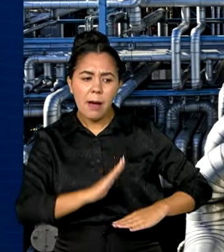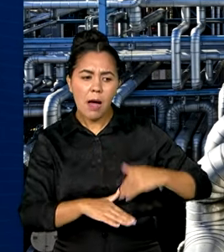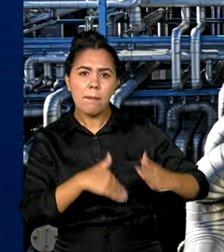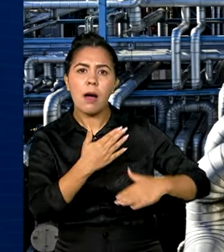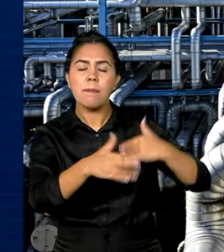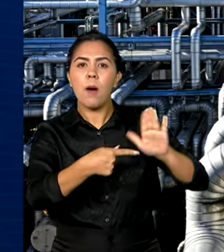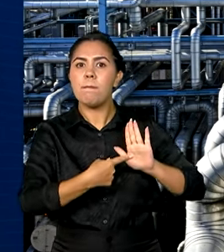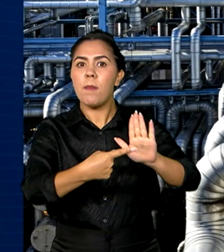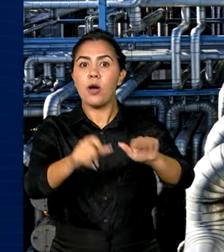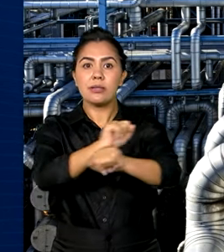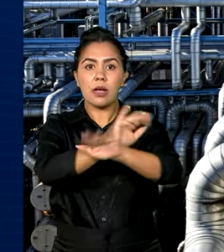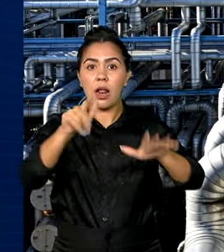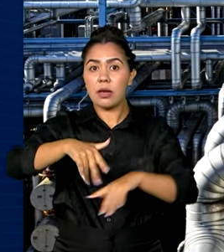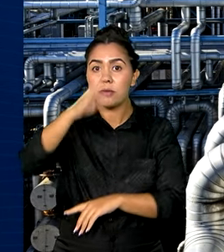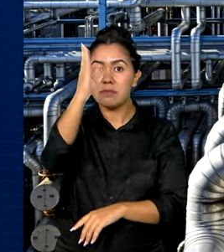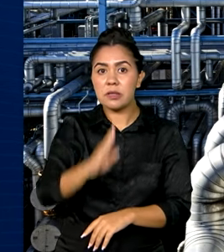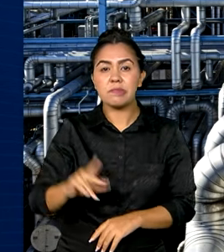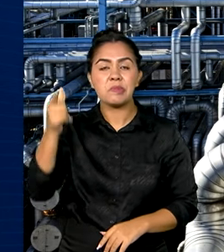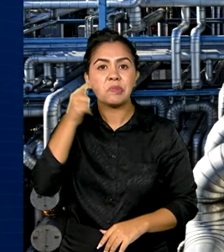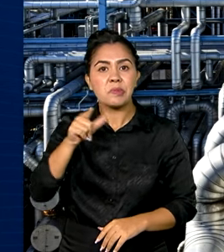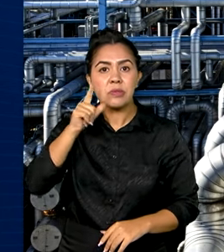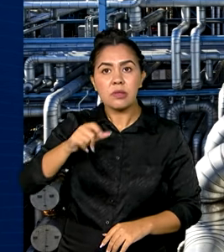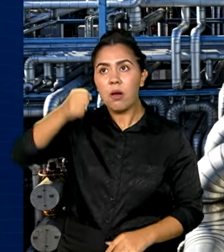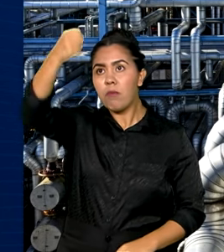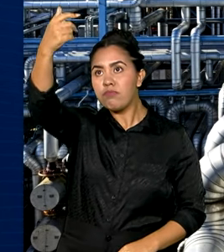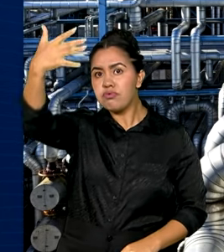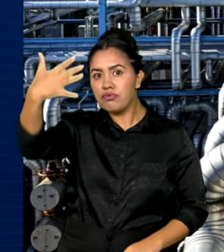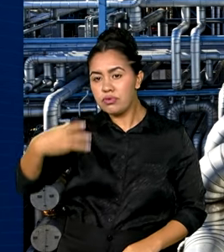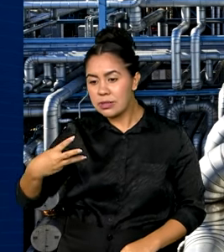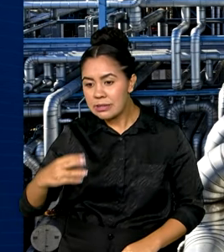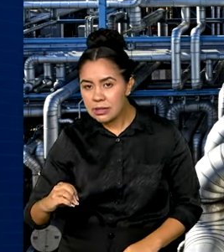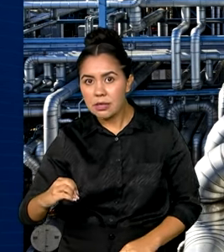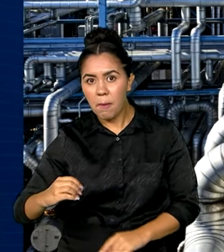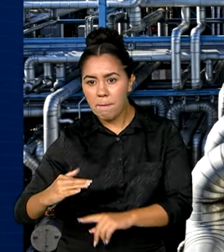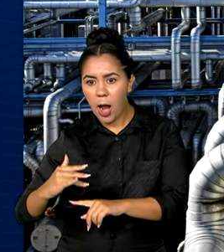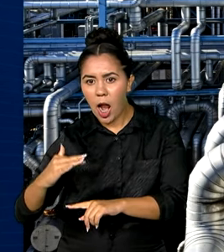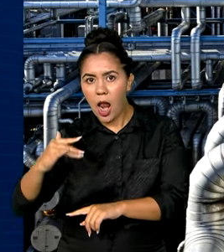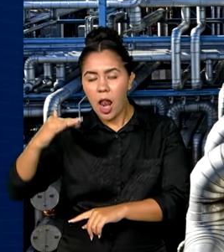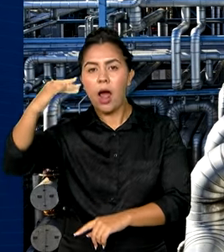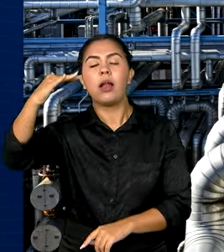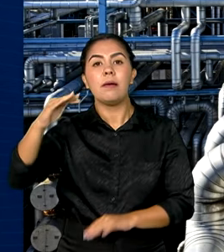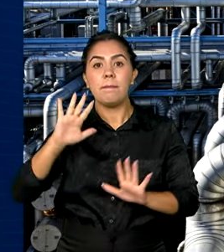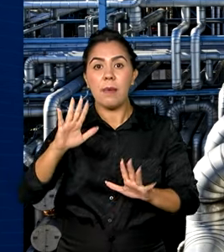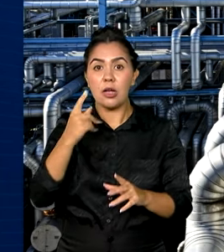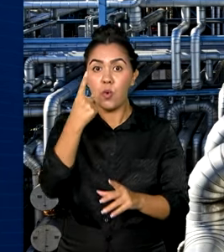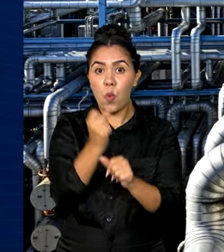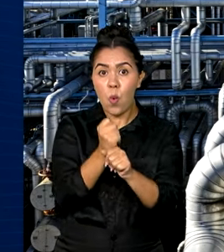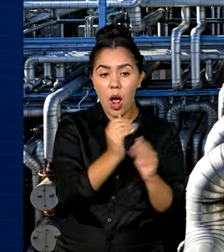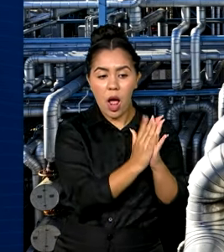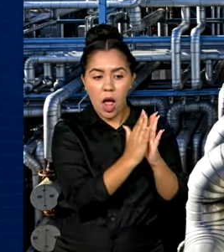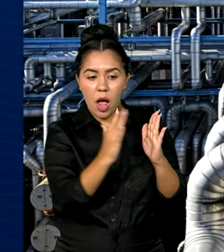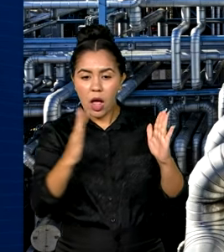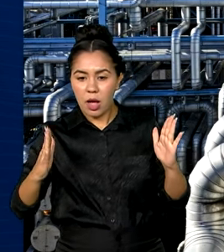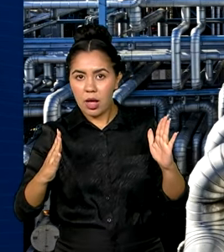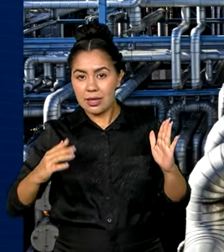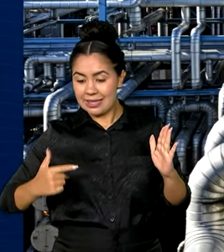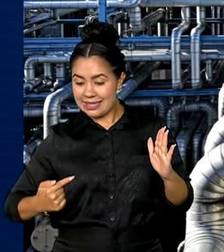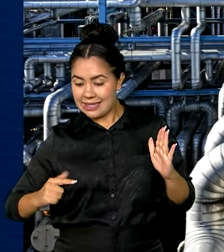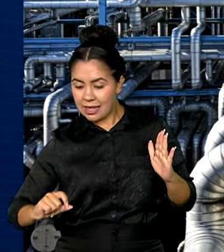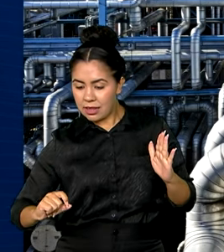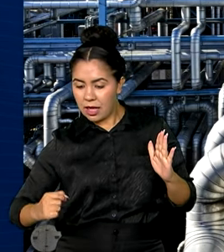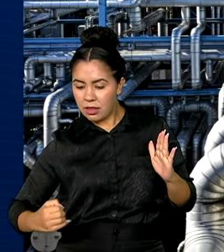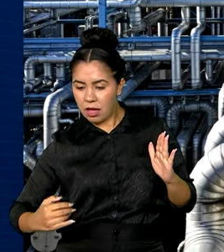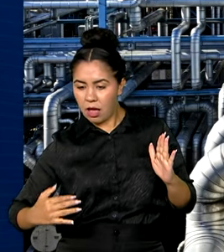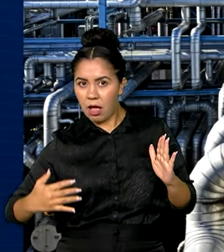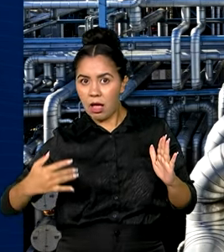o Brasil avançasse 30 posições no ranking mundial. Em um ano, o país saiu da posição 70 para 40